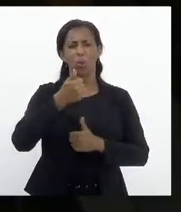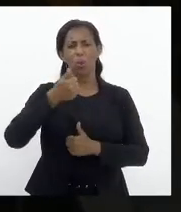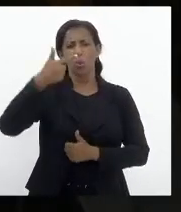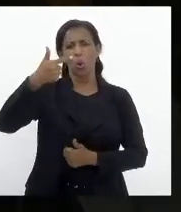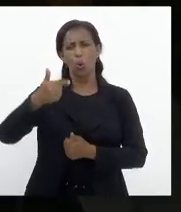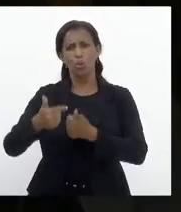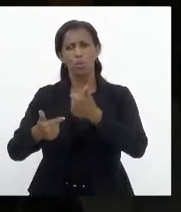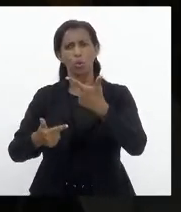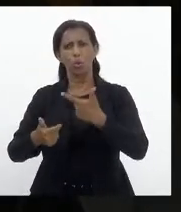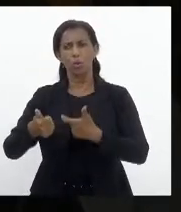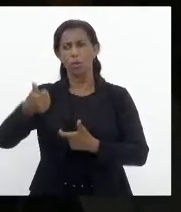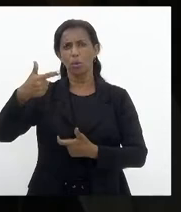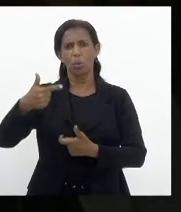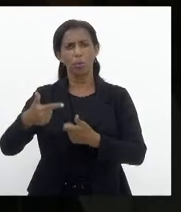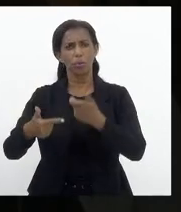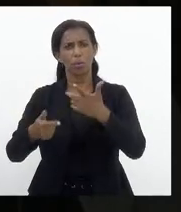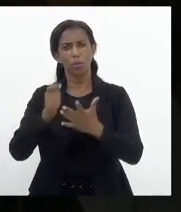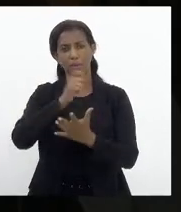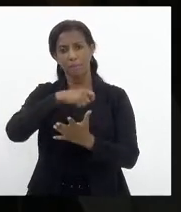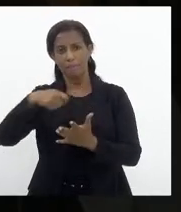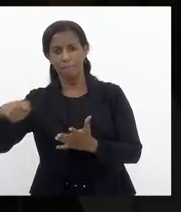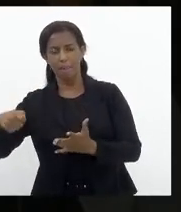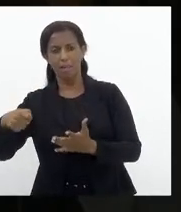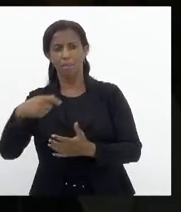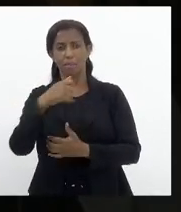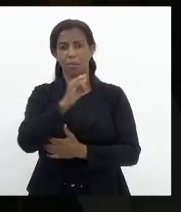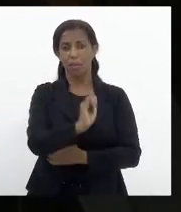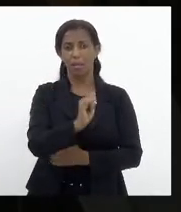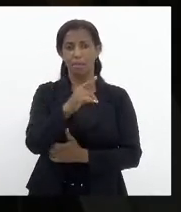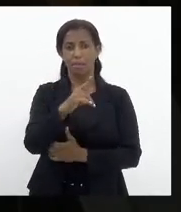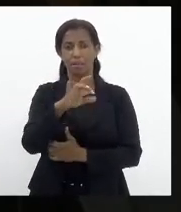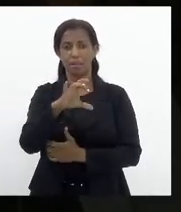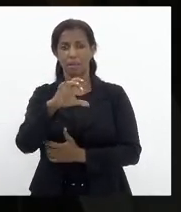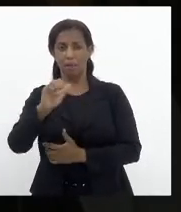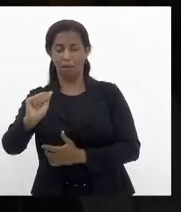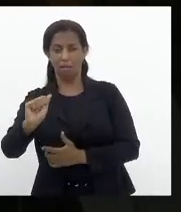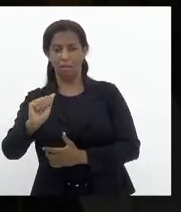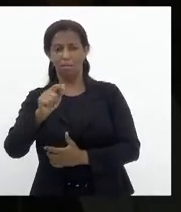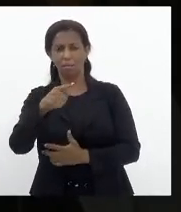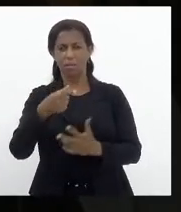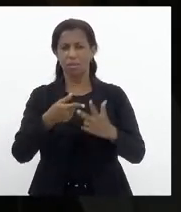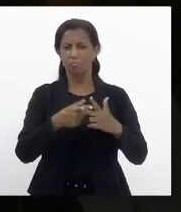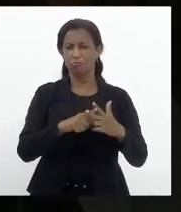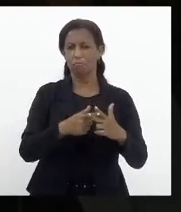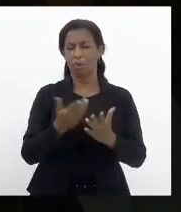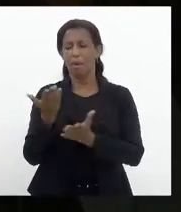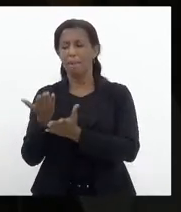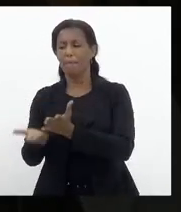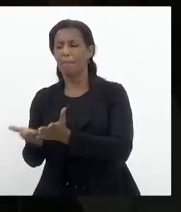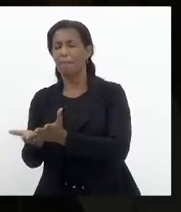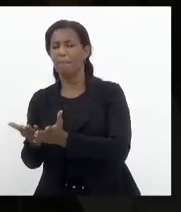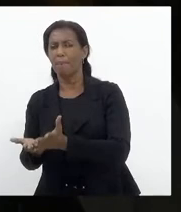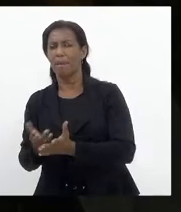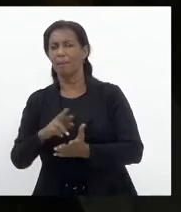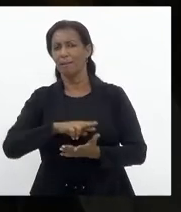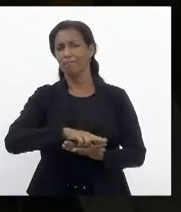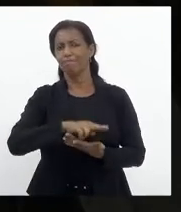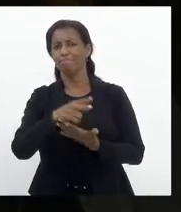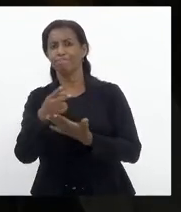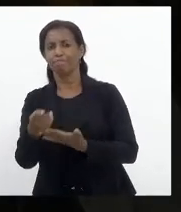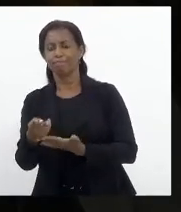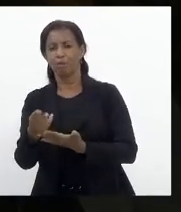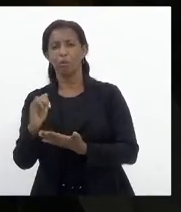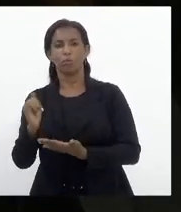pelo IPCA, você corrigir as perdas devidas à